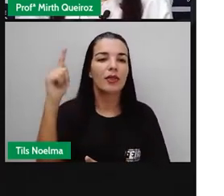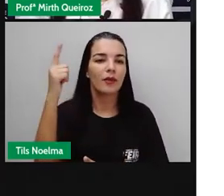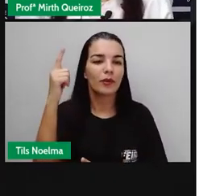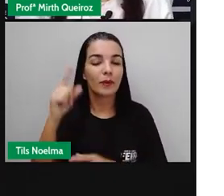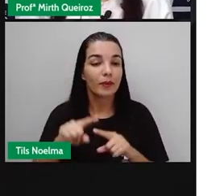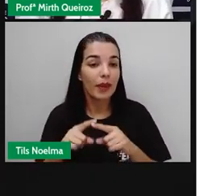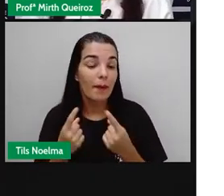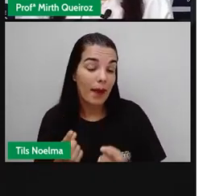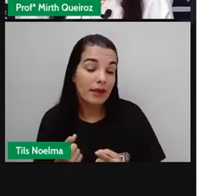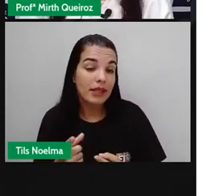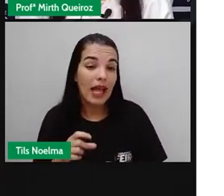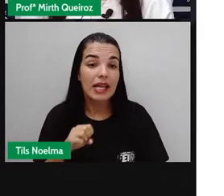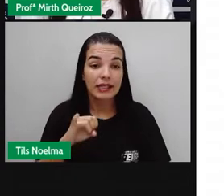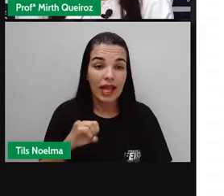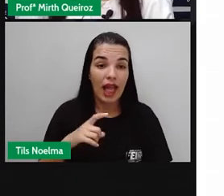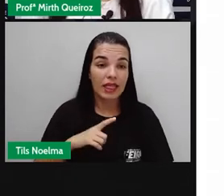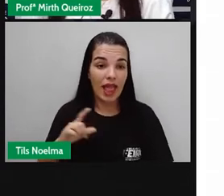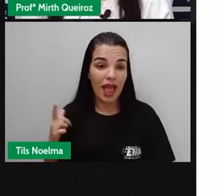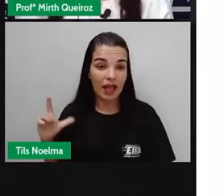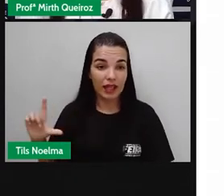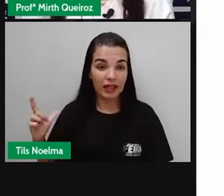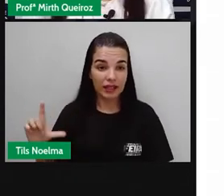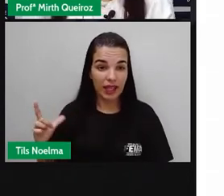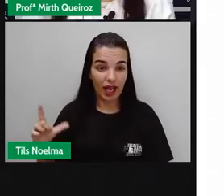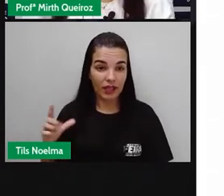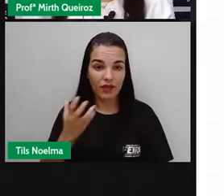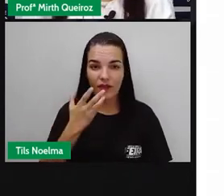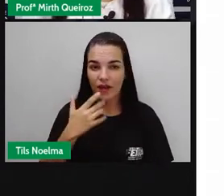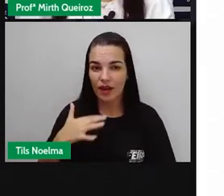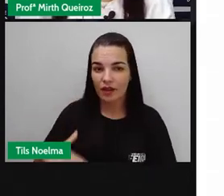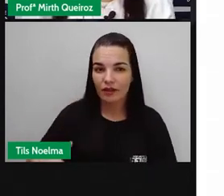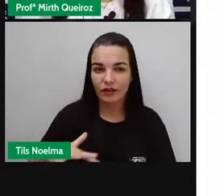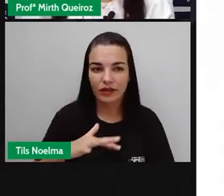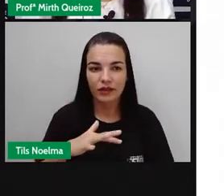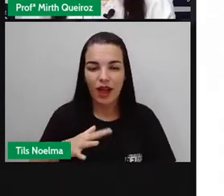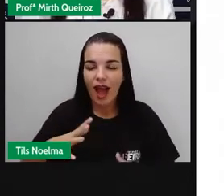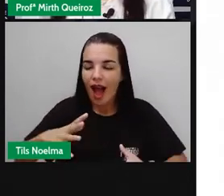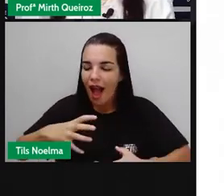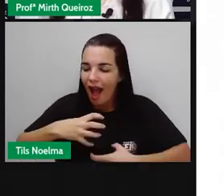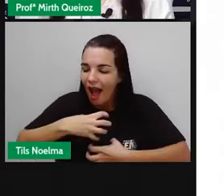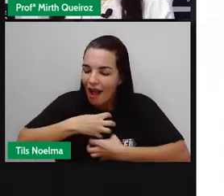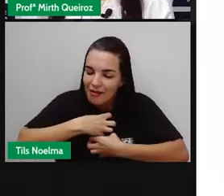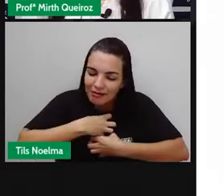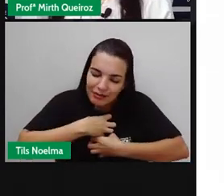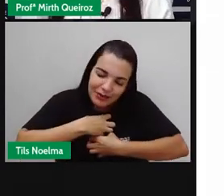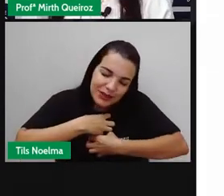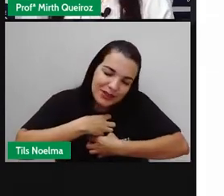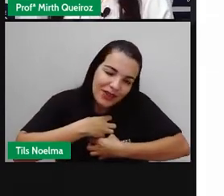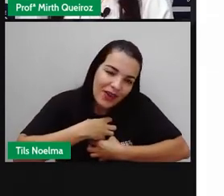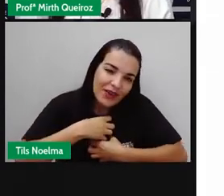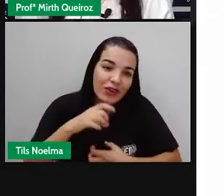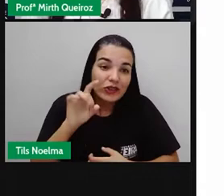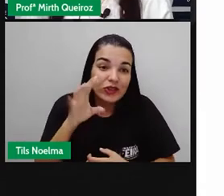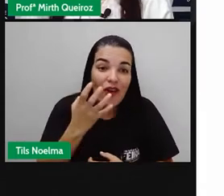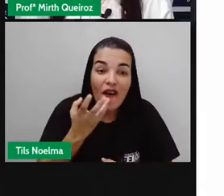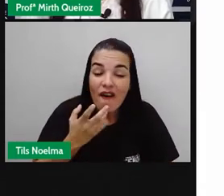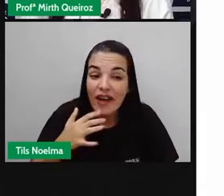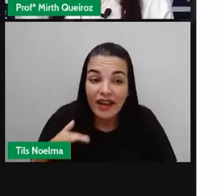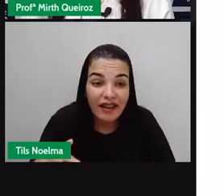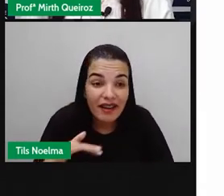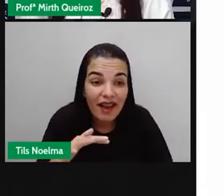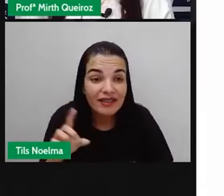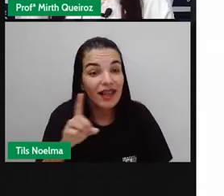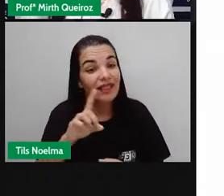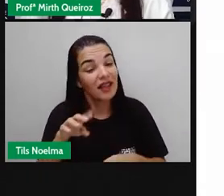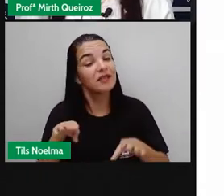literatura infantil, eles não encantam só crianças, eles encantam adultos também. É tudo que a gente pode observar, até mesmo nos cinemas,